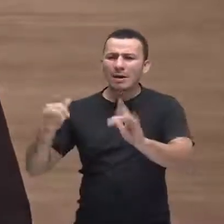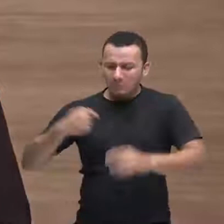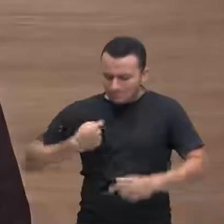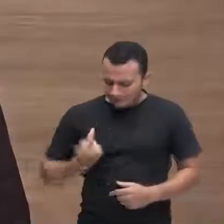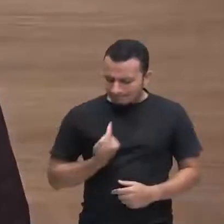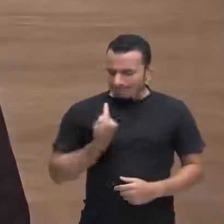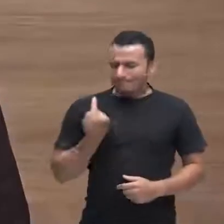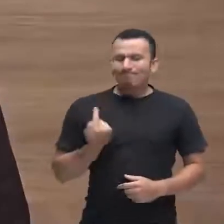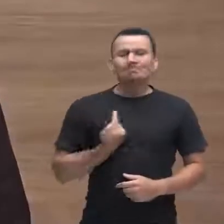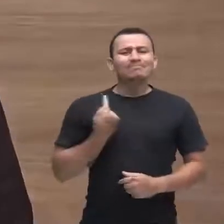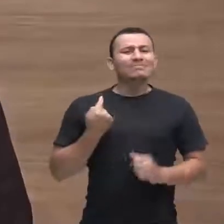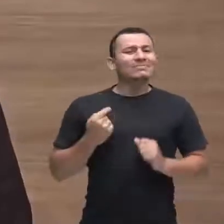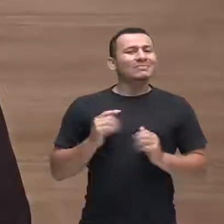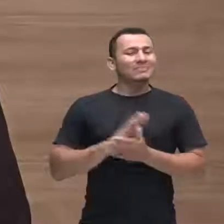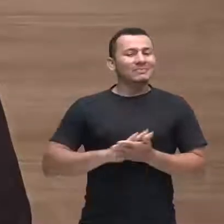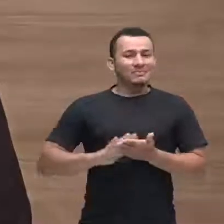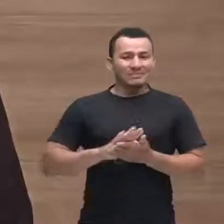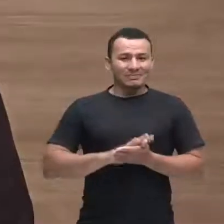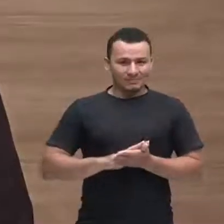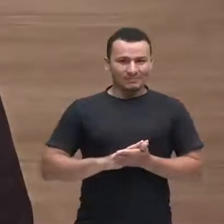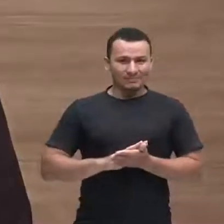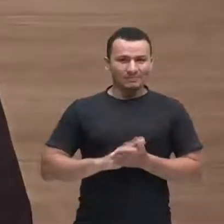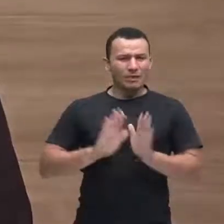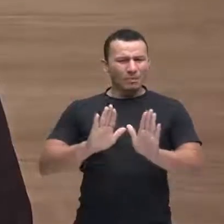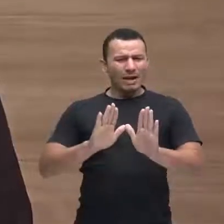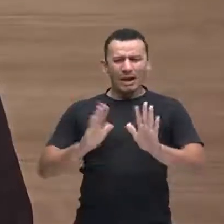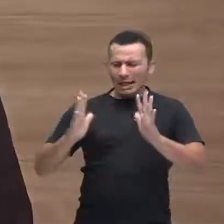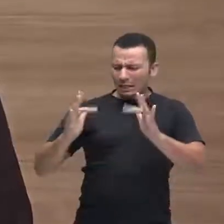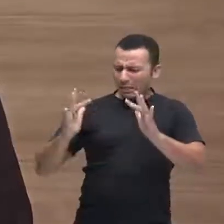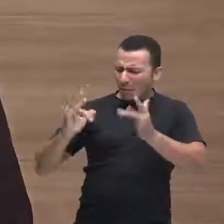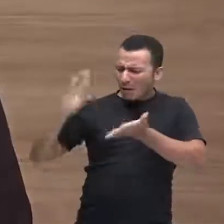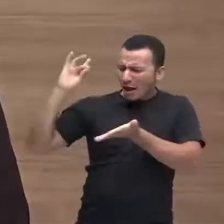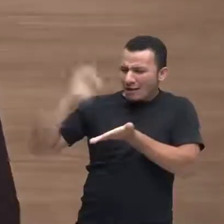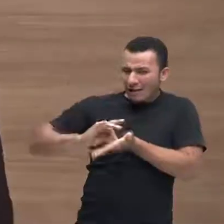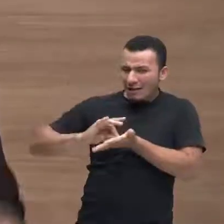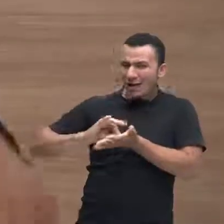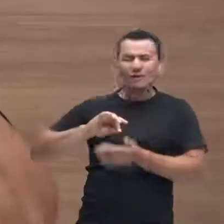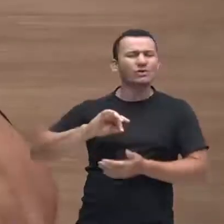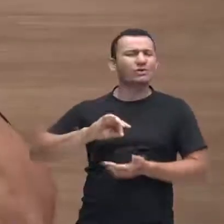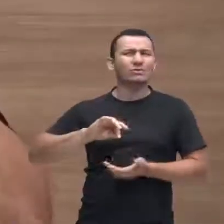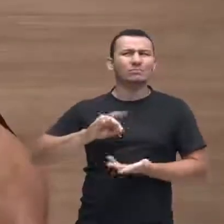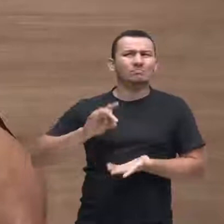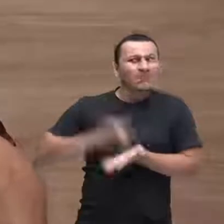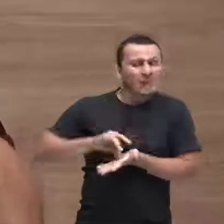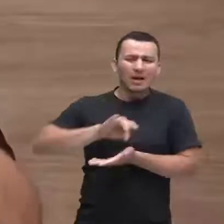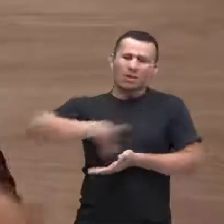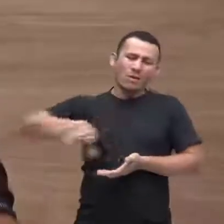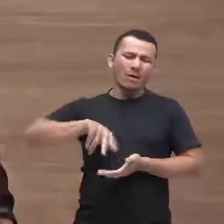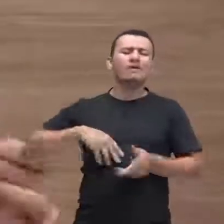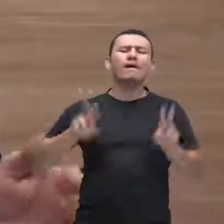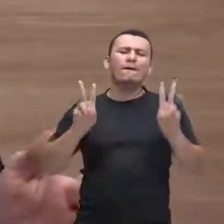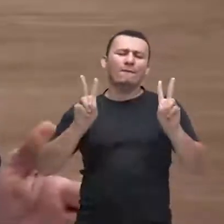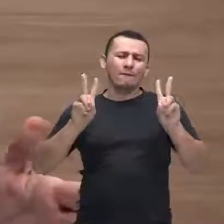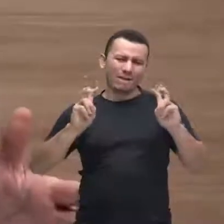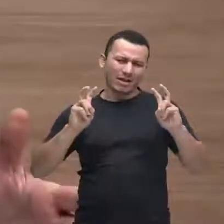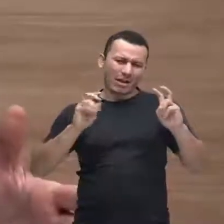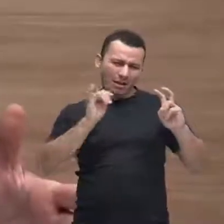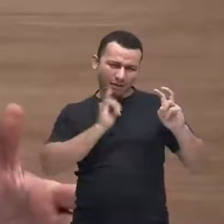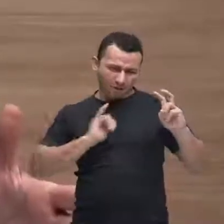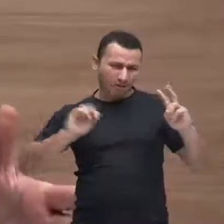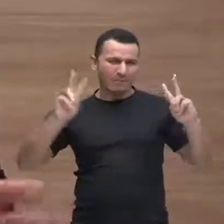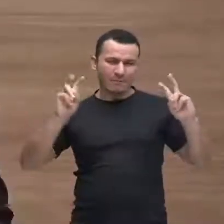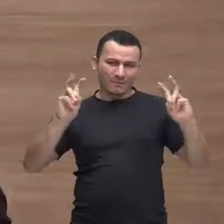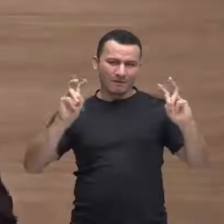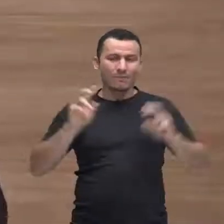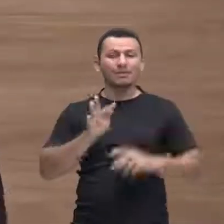acho que o que o Paulo diz namorar eu creio eu é o ficar de vocês hoje não é porque é interessante esse negócio de